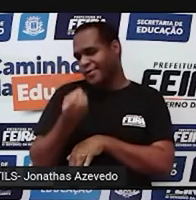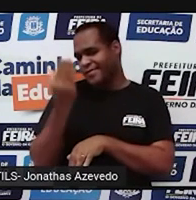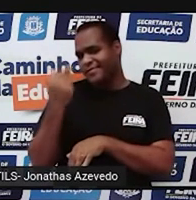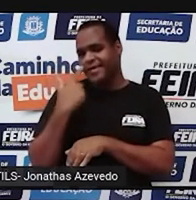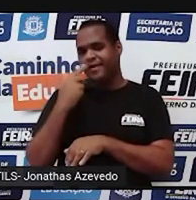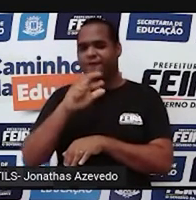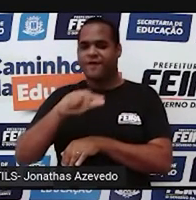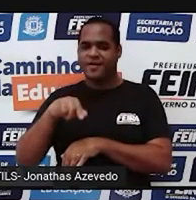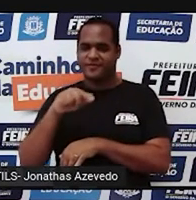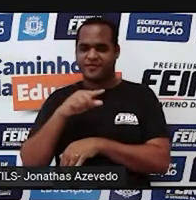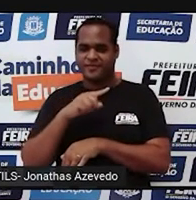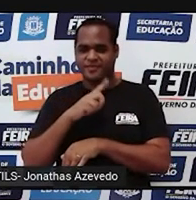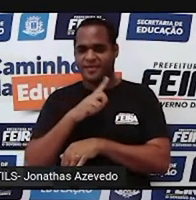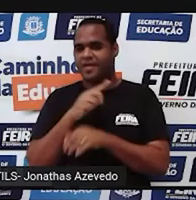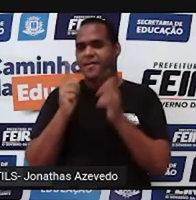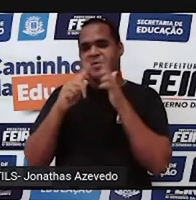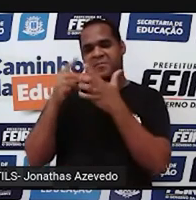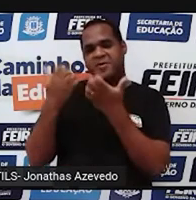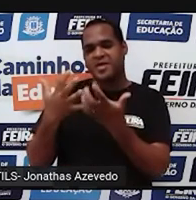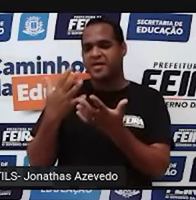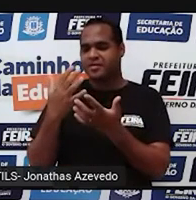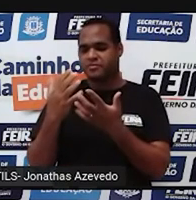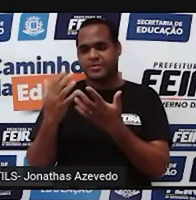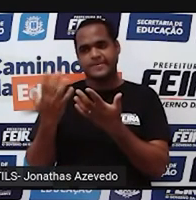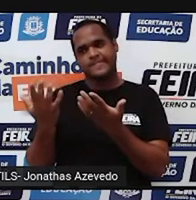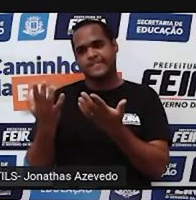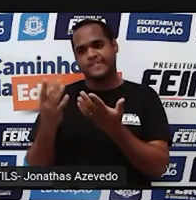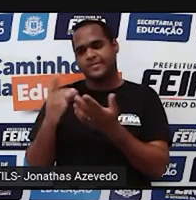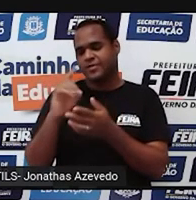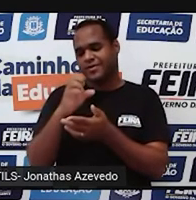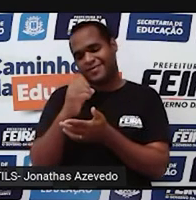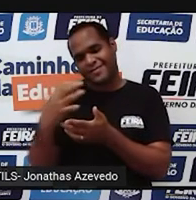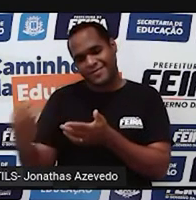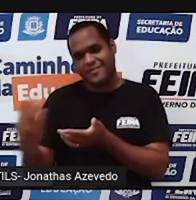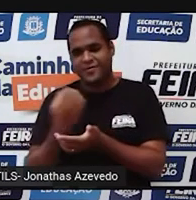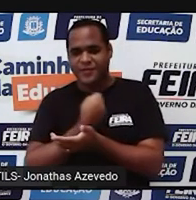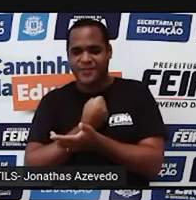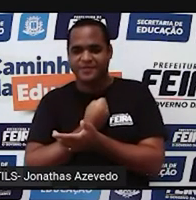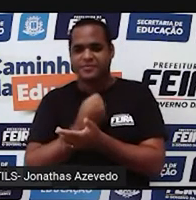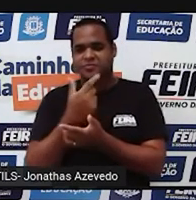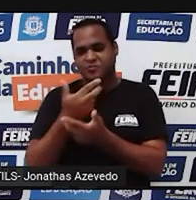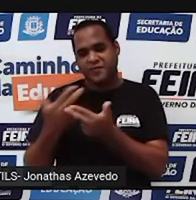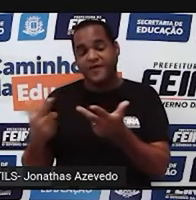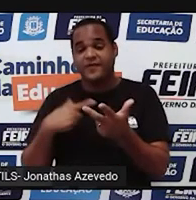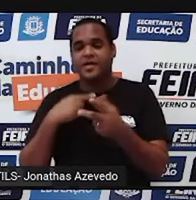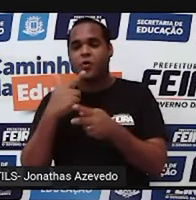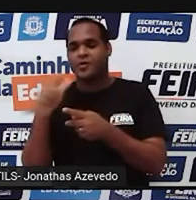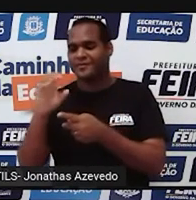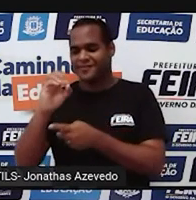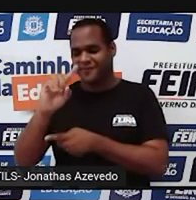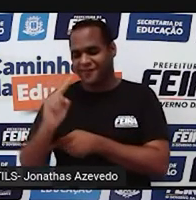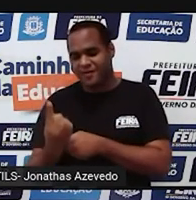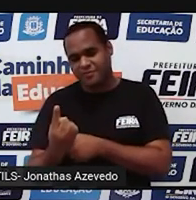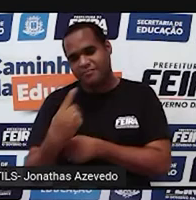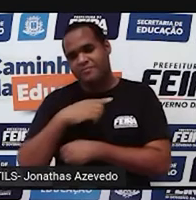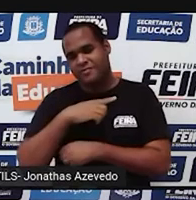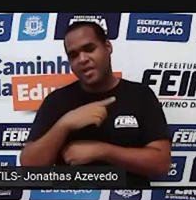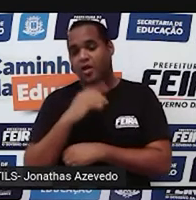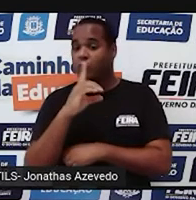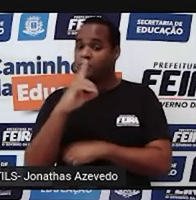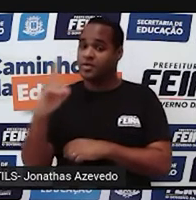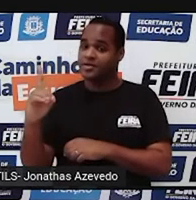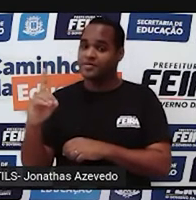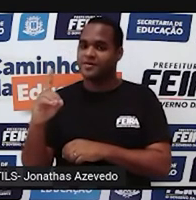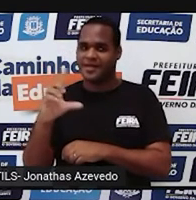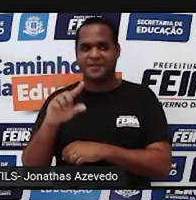decimais exatos. Dízimas periódicas são os decimais que depois da vírgula, né? À direita da